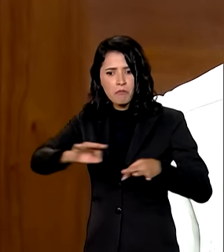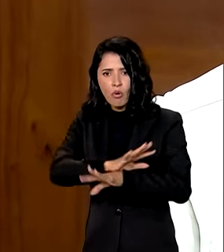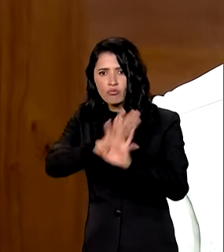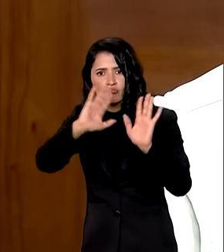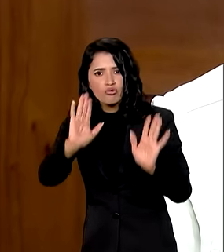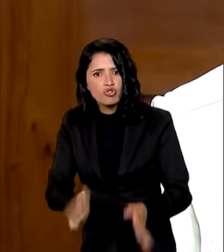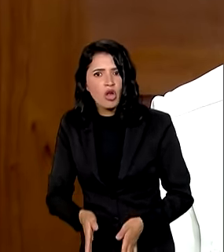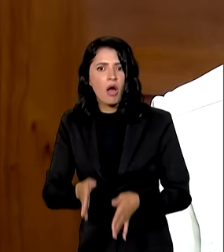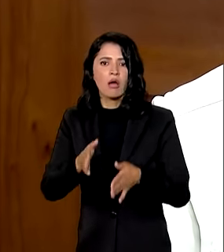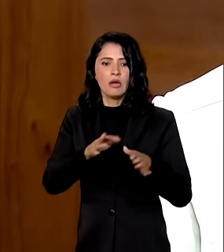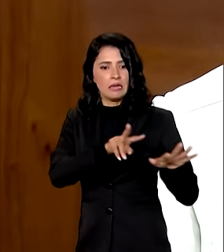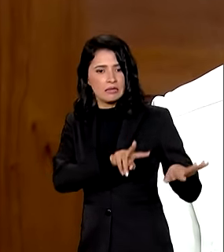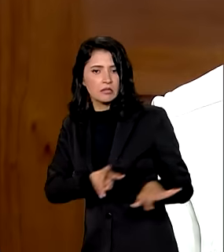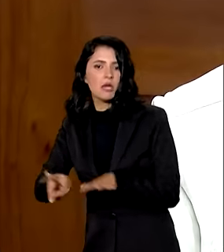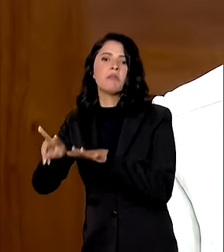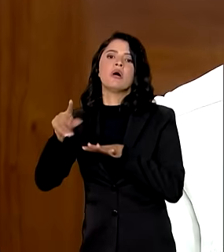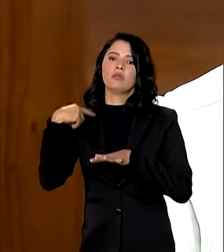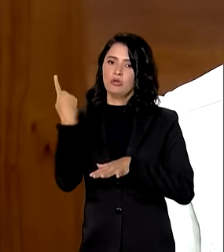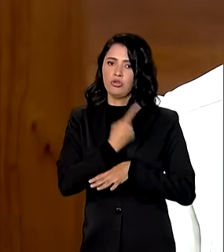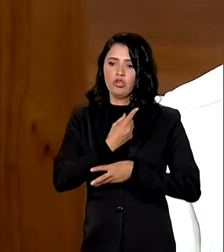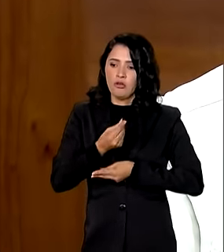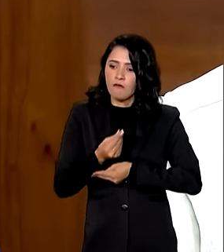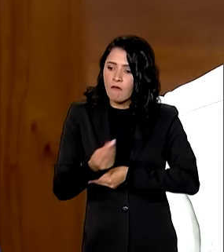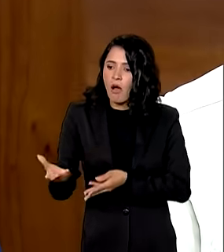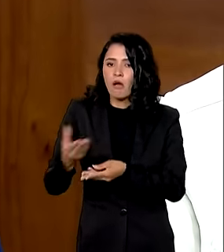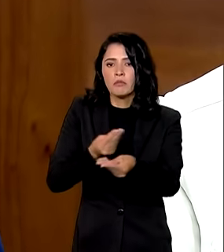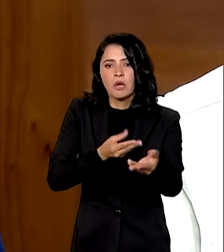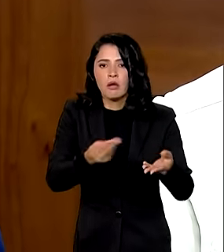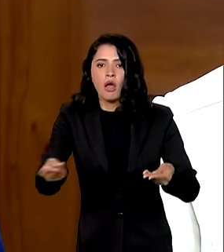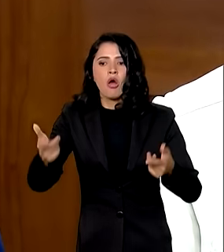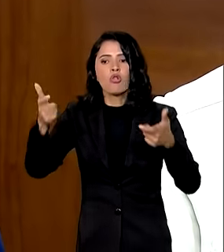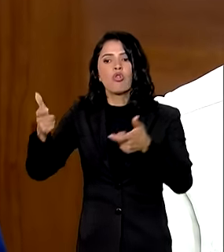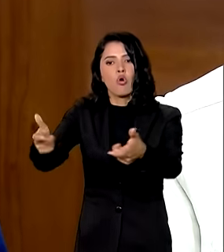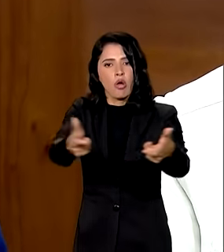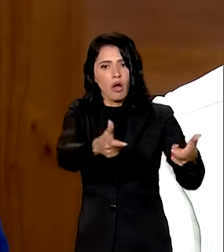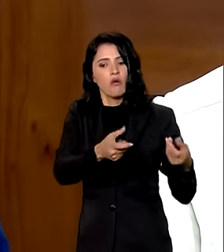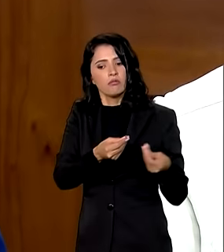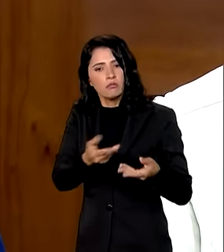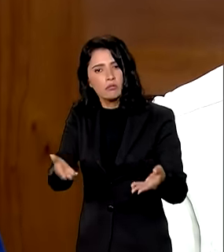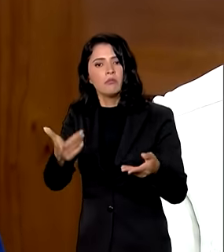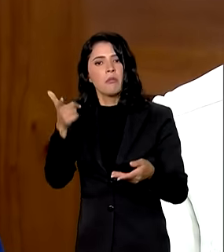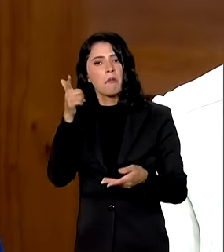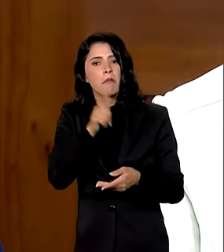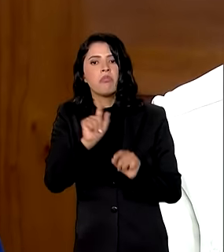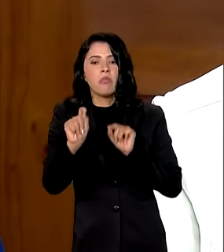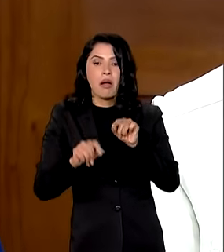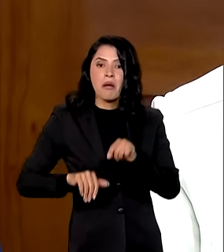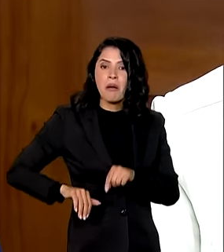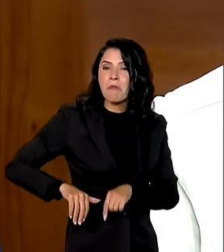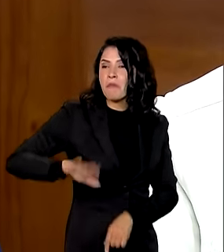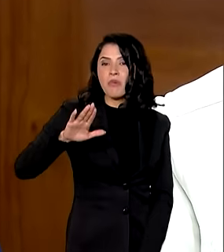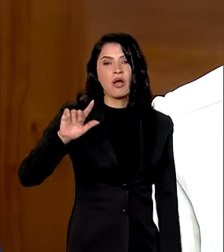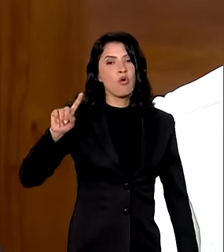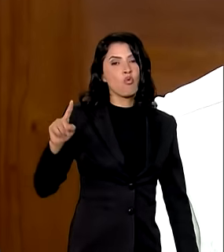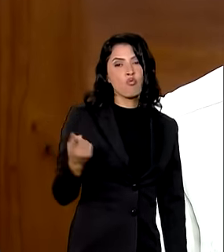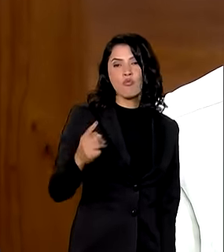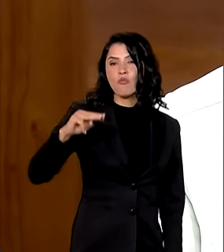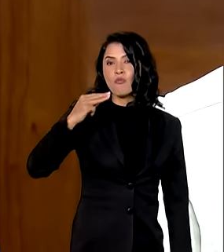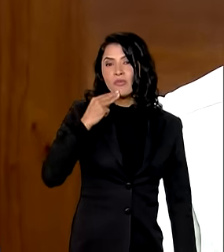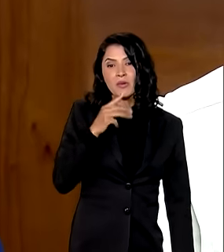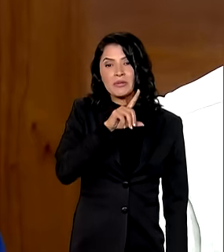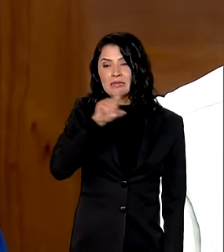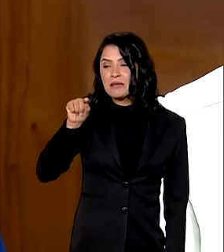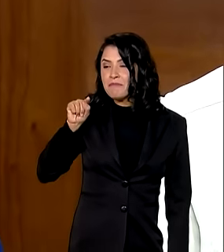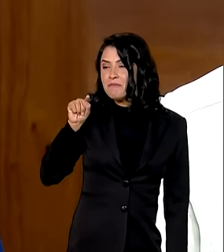que ao longo dessa semana a vai estar distribuindo em todos os locais para processar mais de 1 milhão e 100 mil litros de